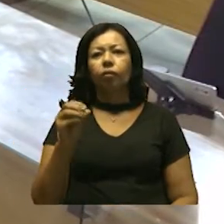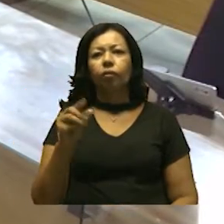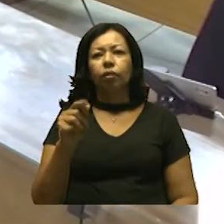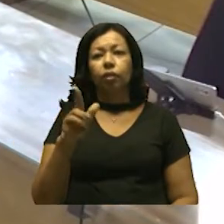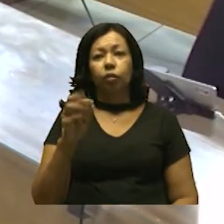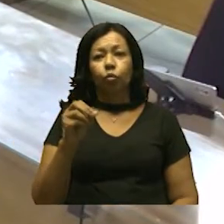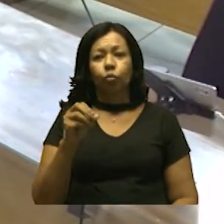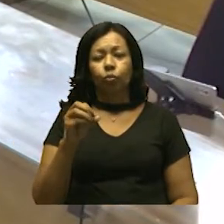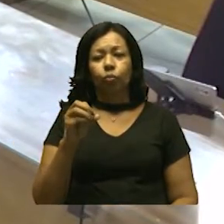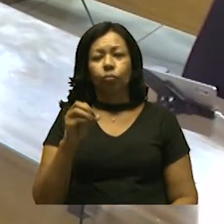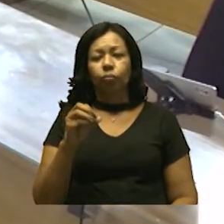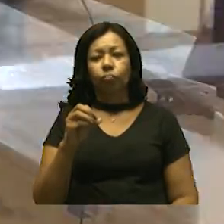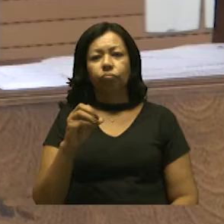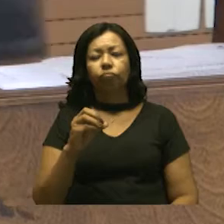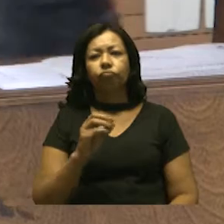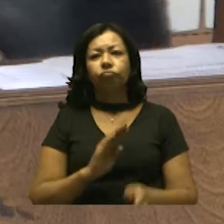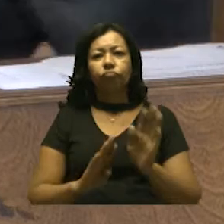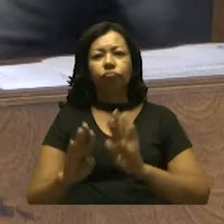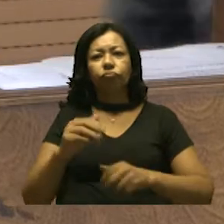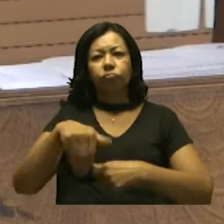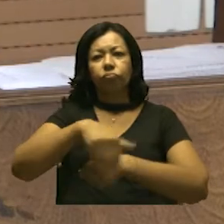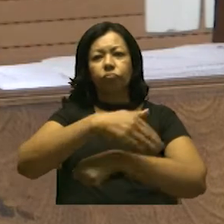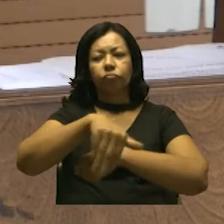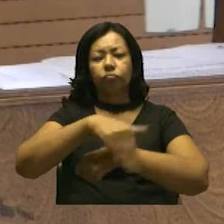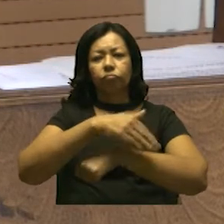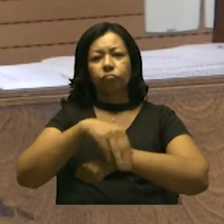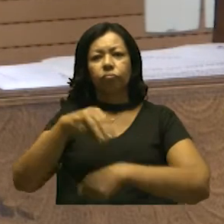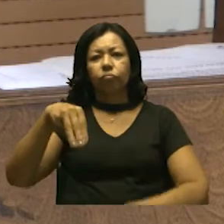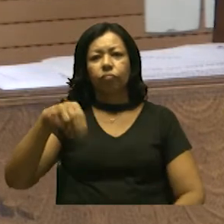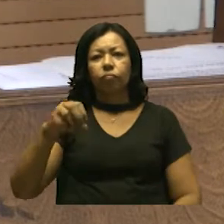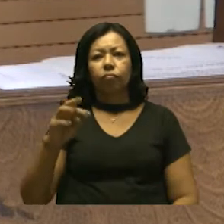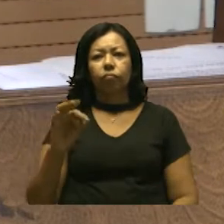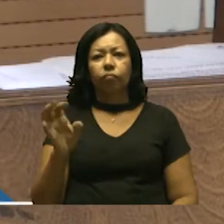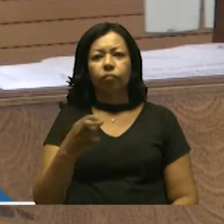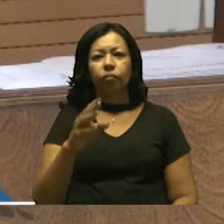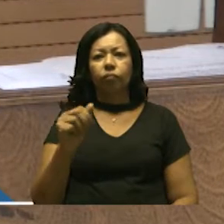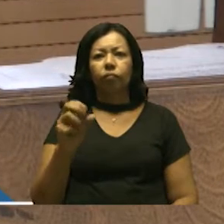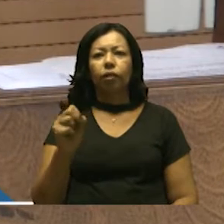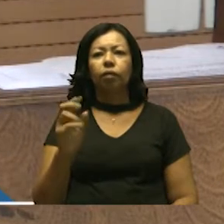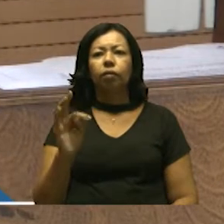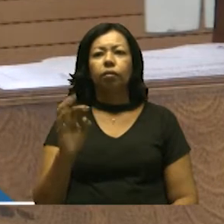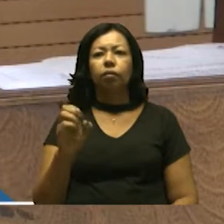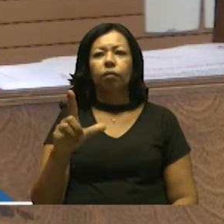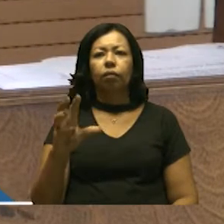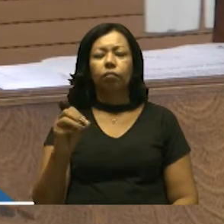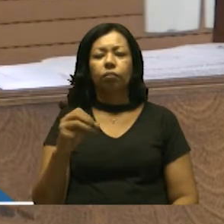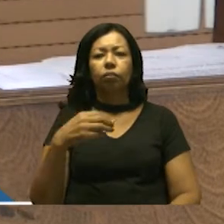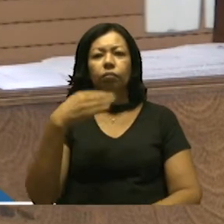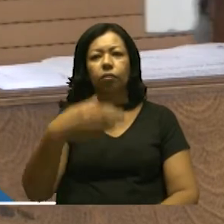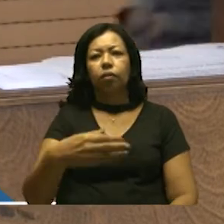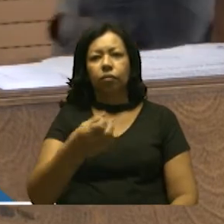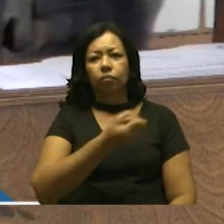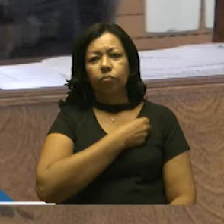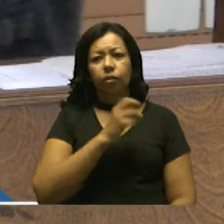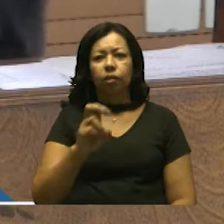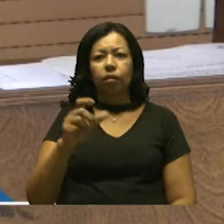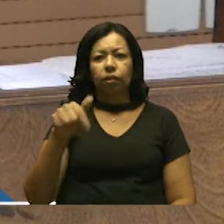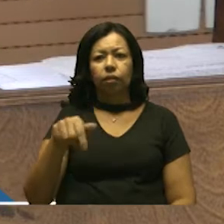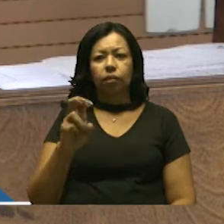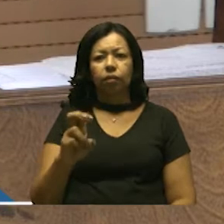Soares, manutenção do leito carroçal na rua Monte Castelo, em frente aos números 575 e